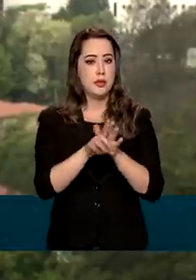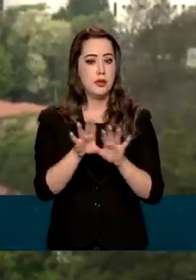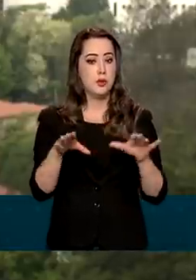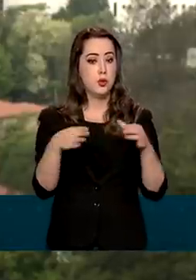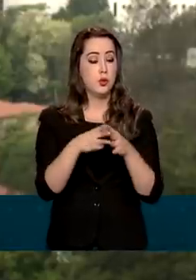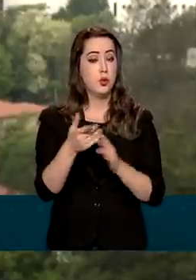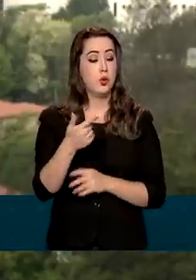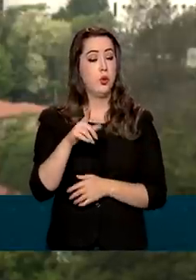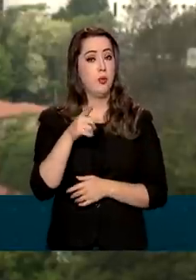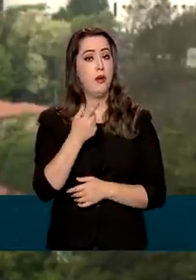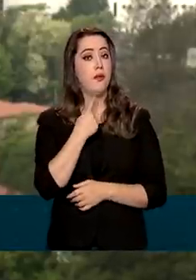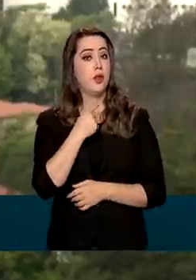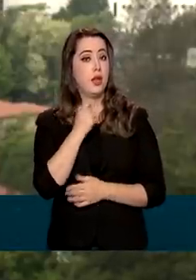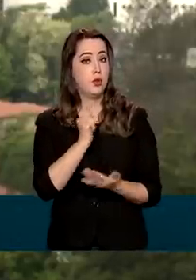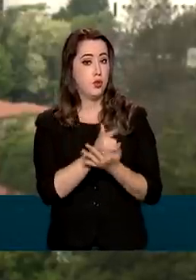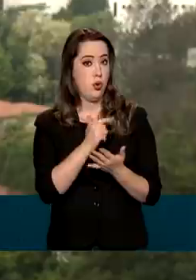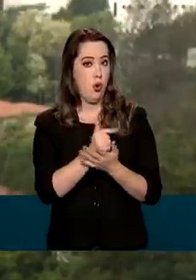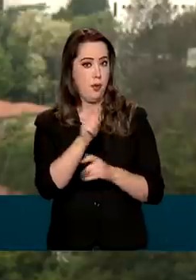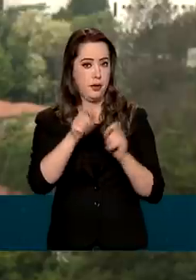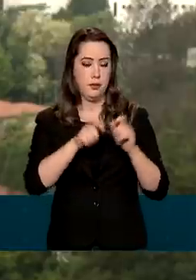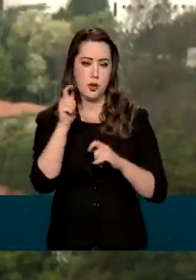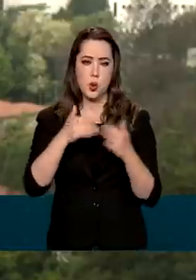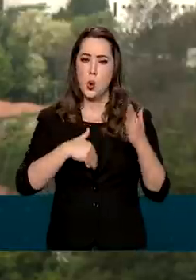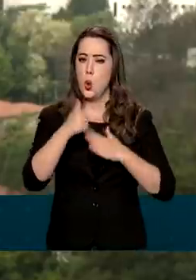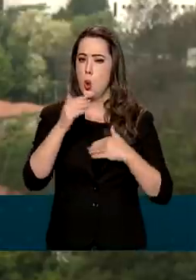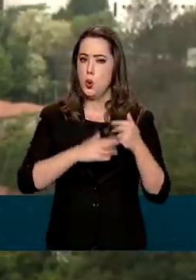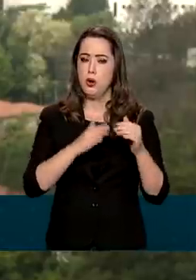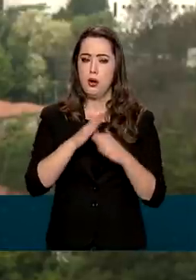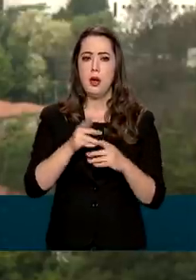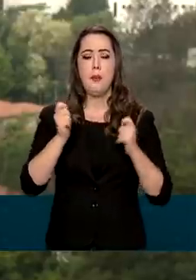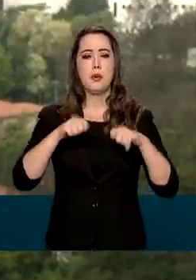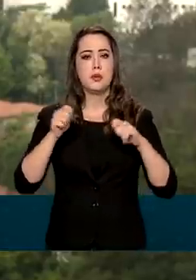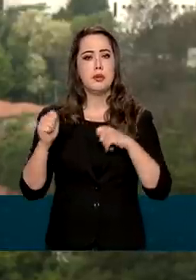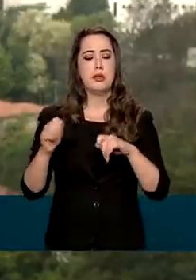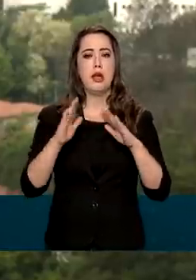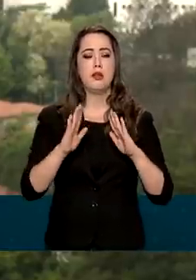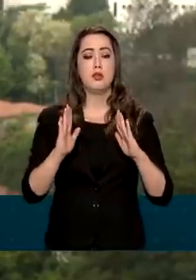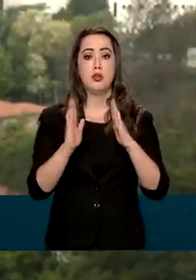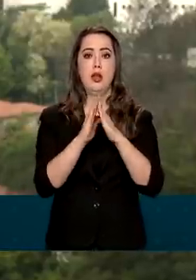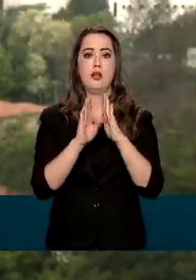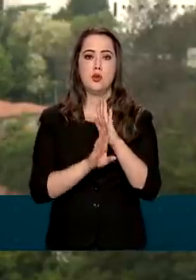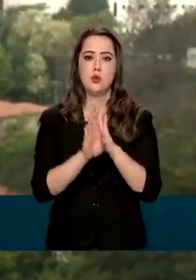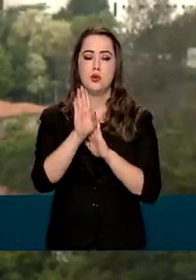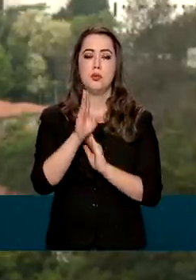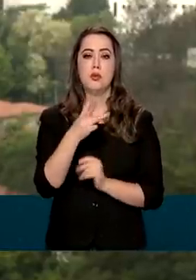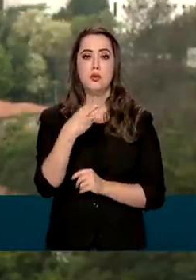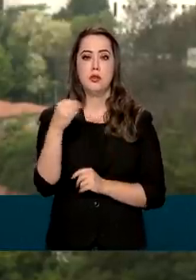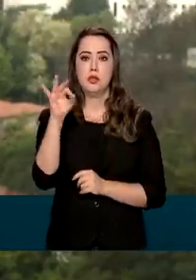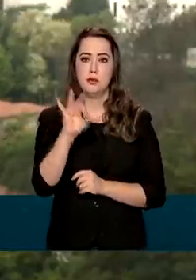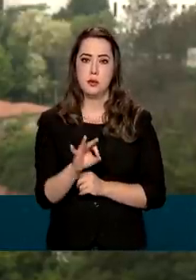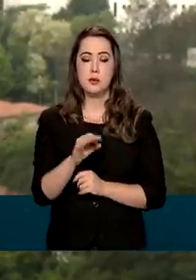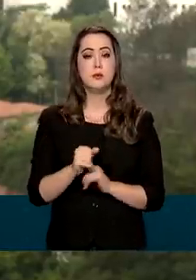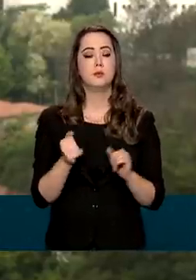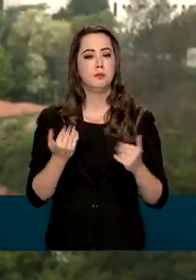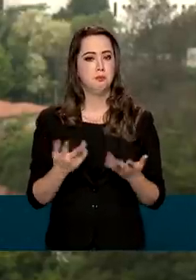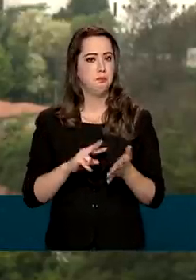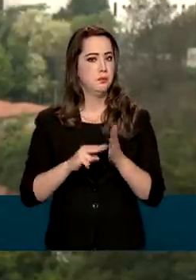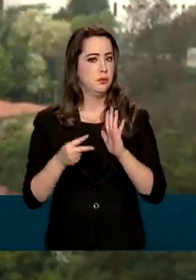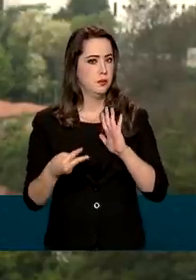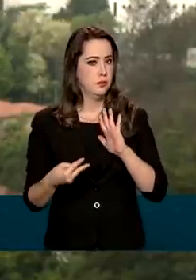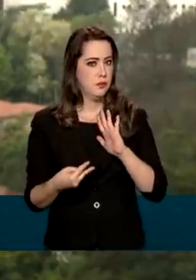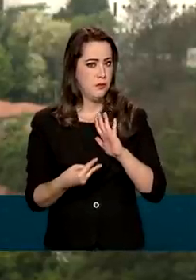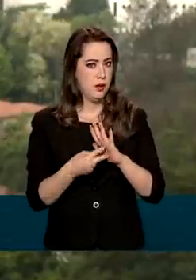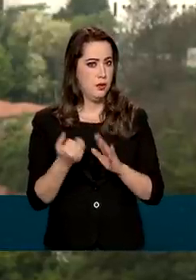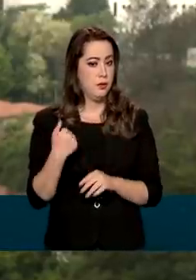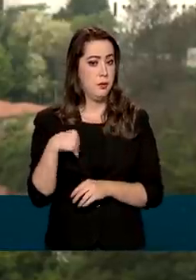intenção de compra do brasileiro, seja qual for o padrão do imóvel, está em alta, quase 30%. Isso significa